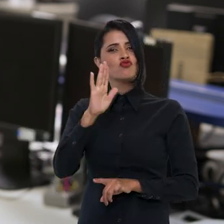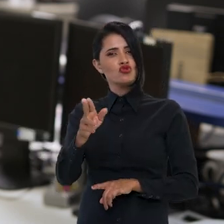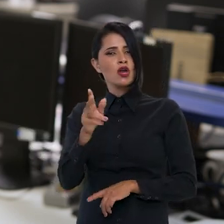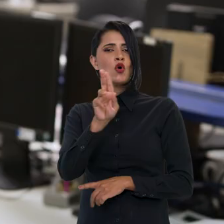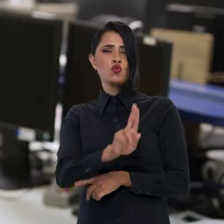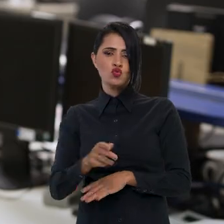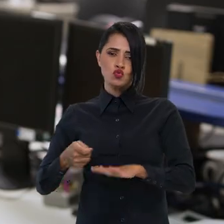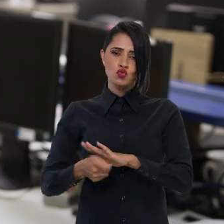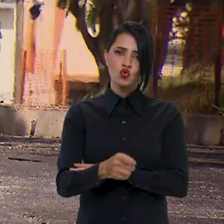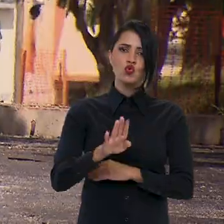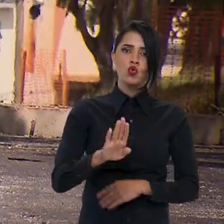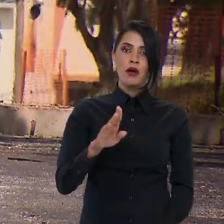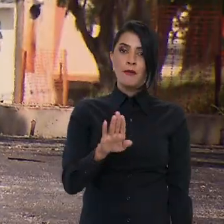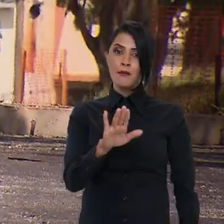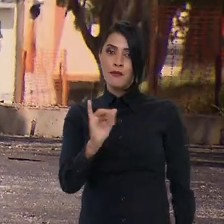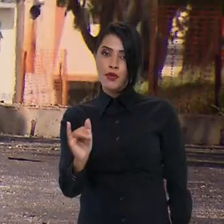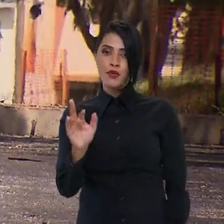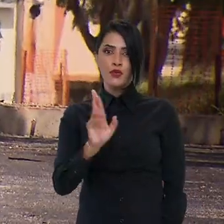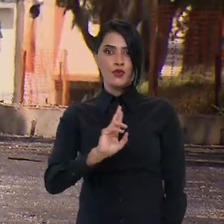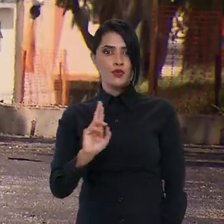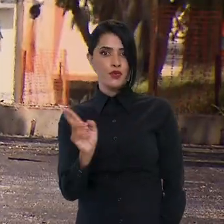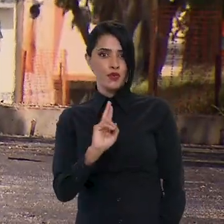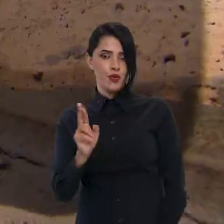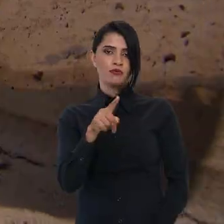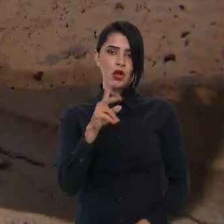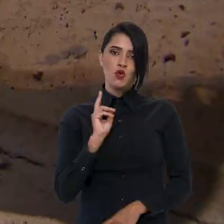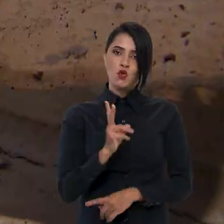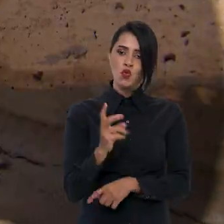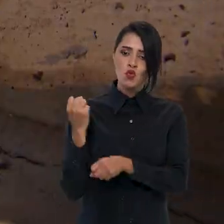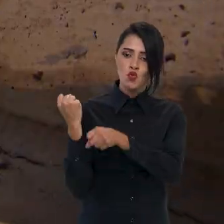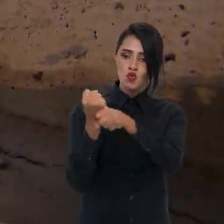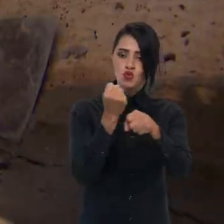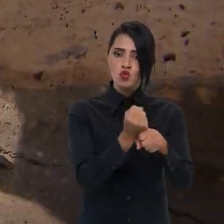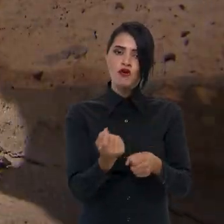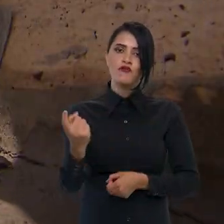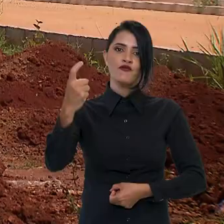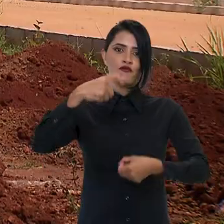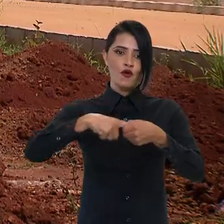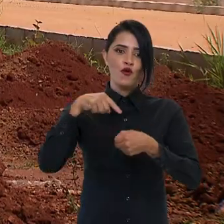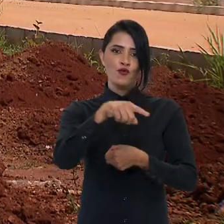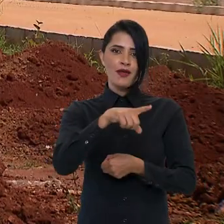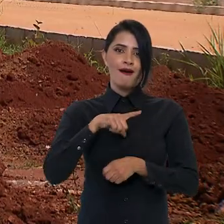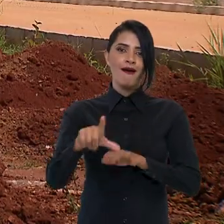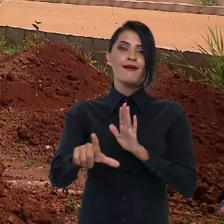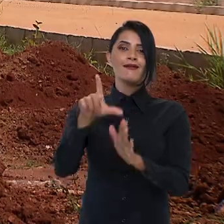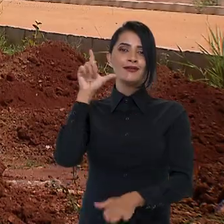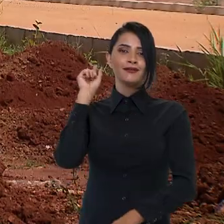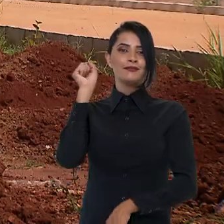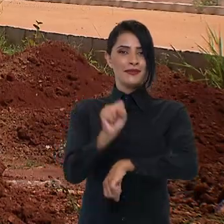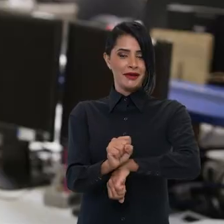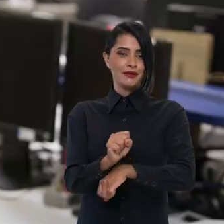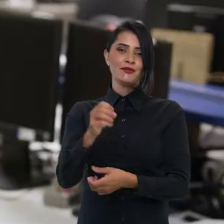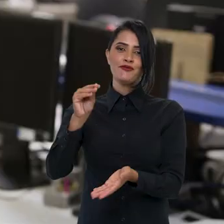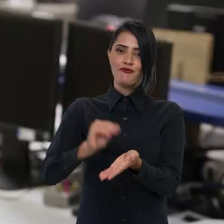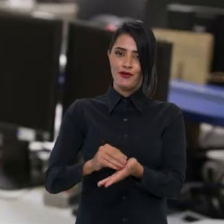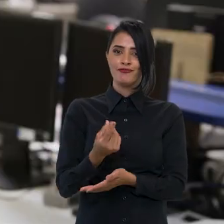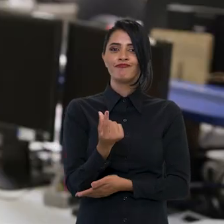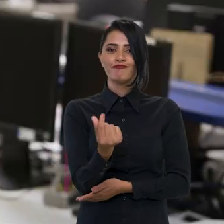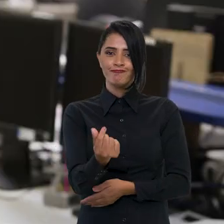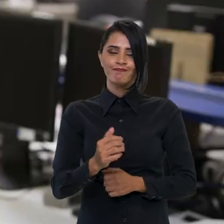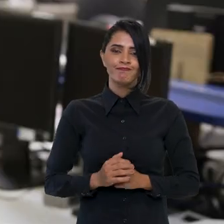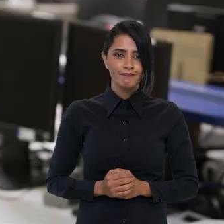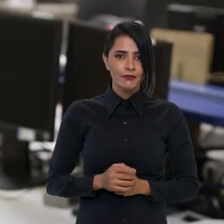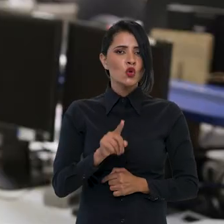já foram aplicados cerca de 4 bilhões de reais na continuidade e retomada de obras que estavam paradas por